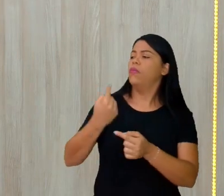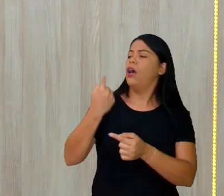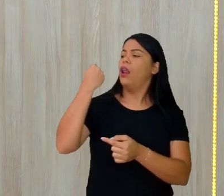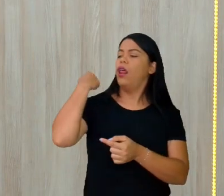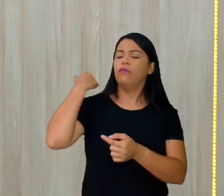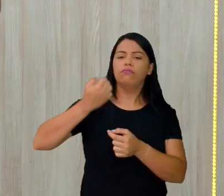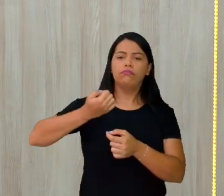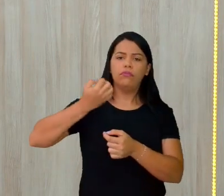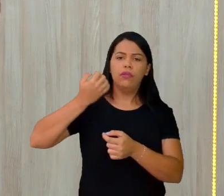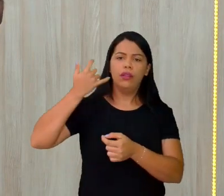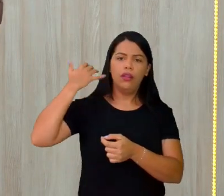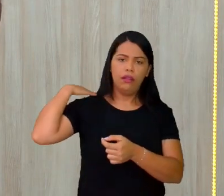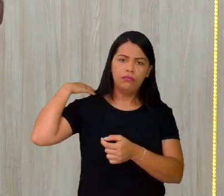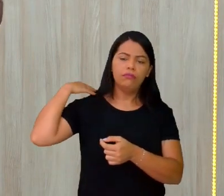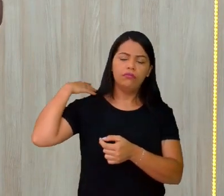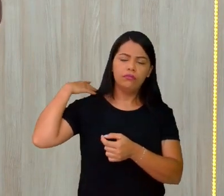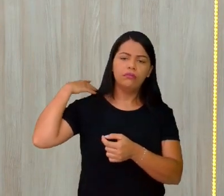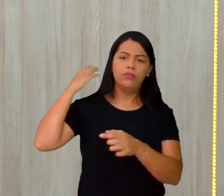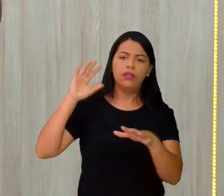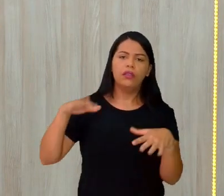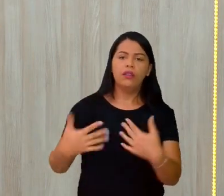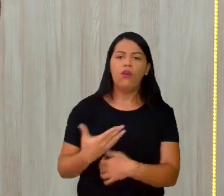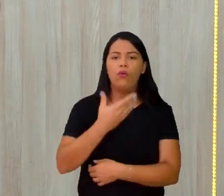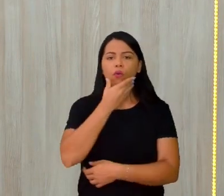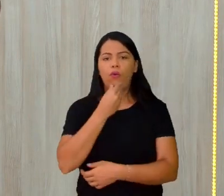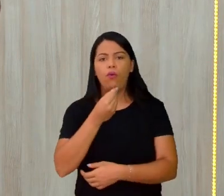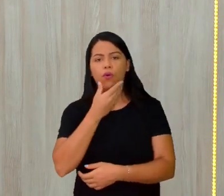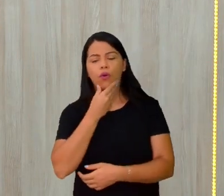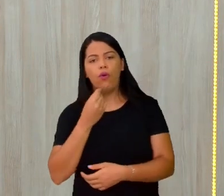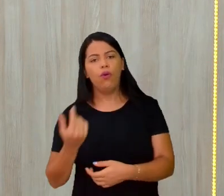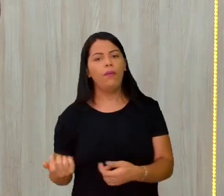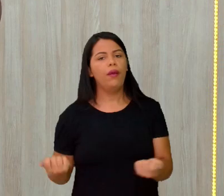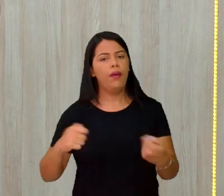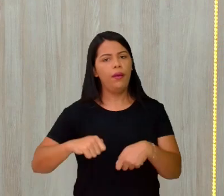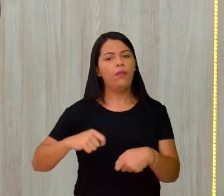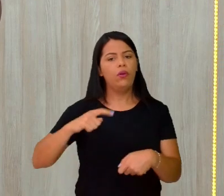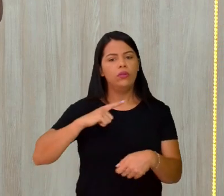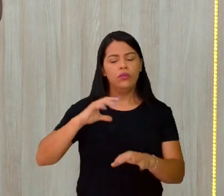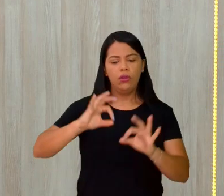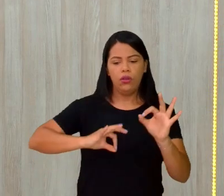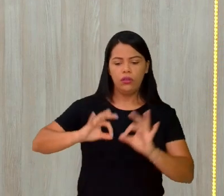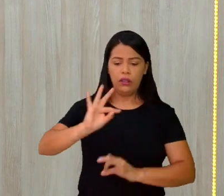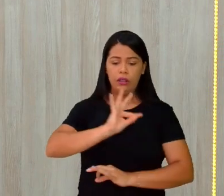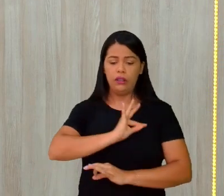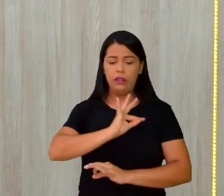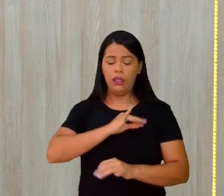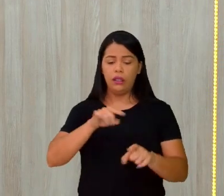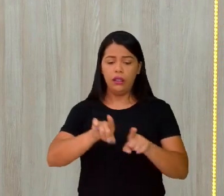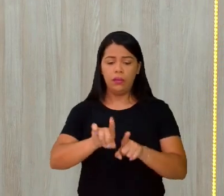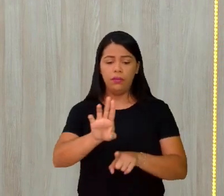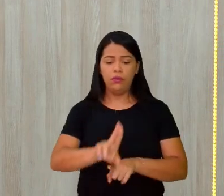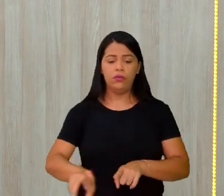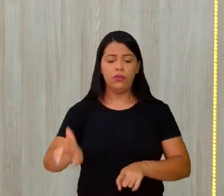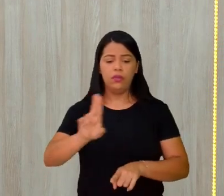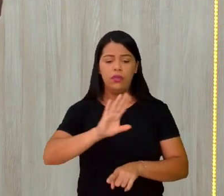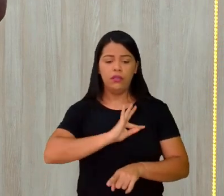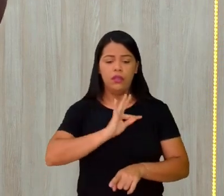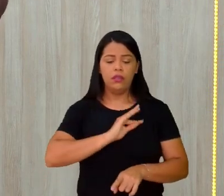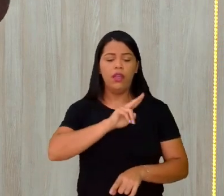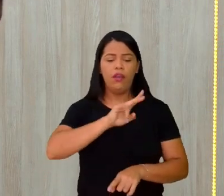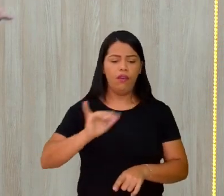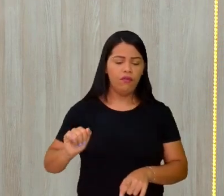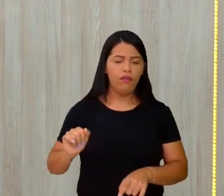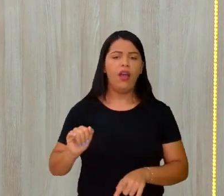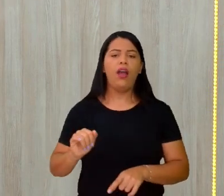os povos antigos, o homem vai se apropriando de técnicas e, através dessas técnicas, vai deixando